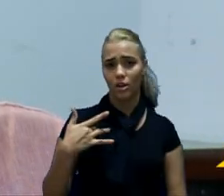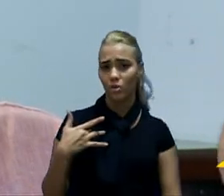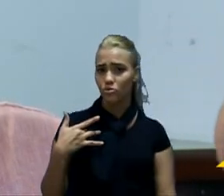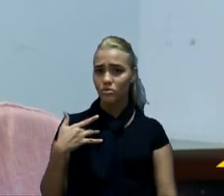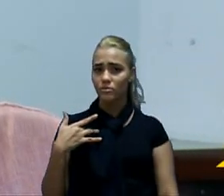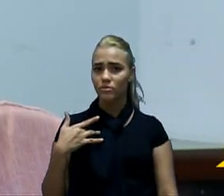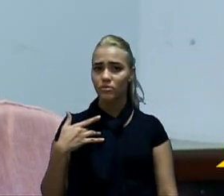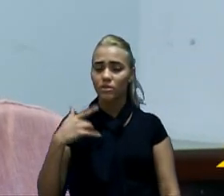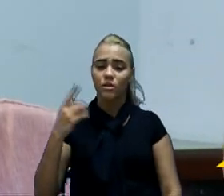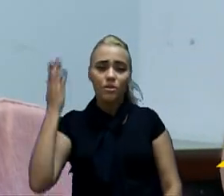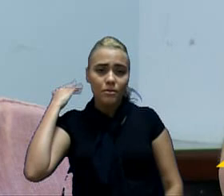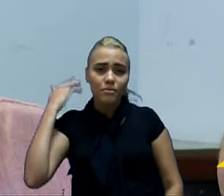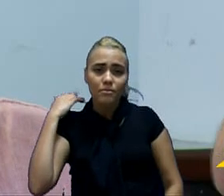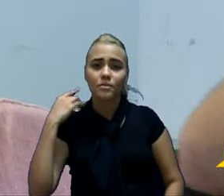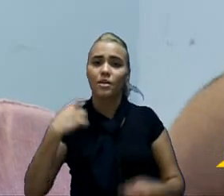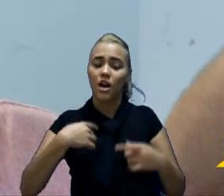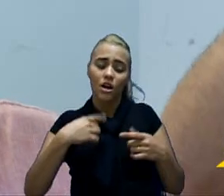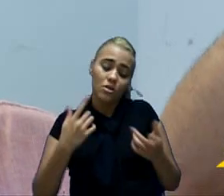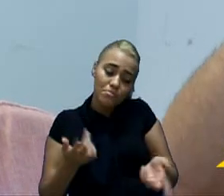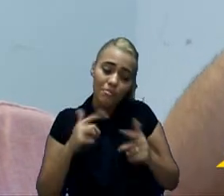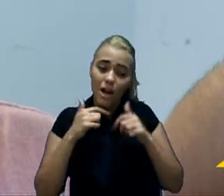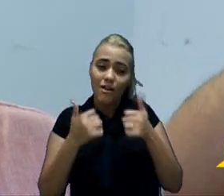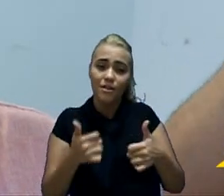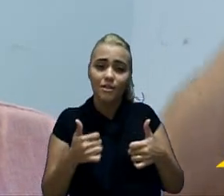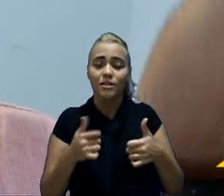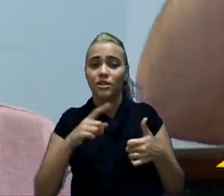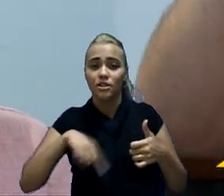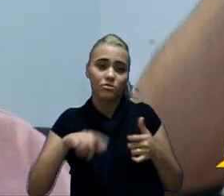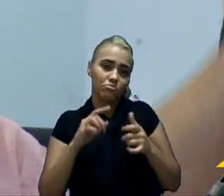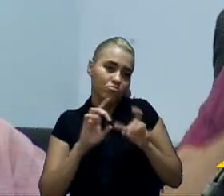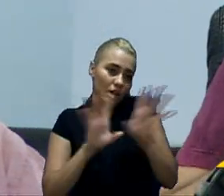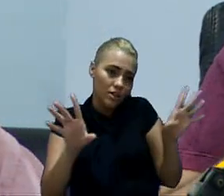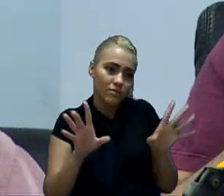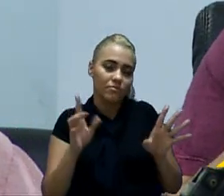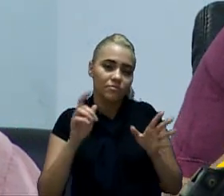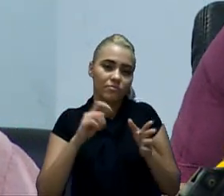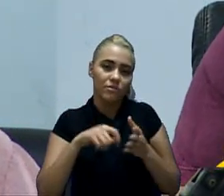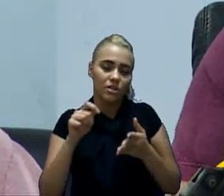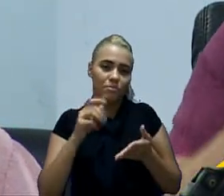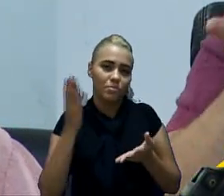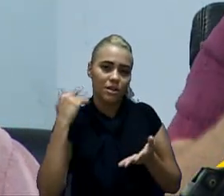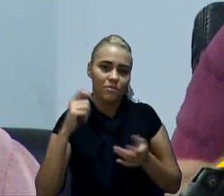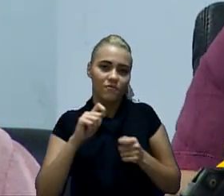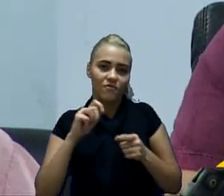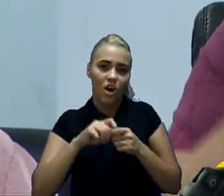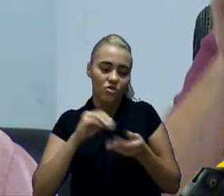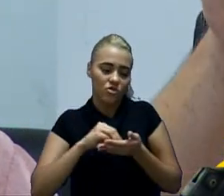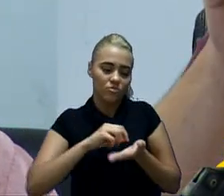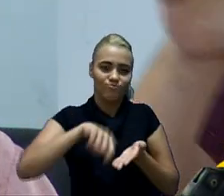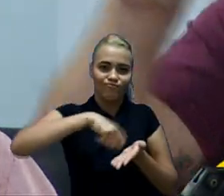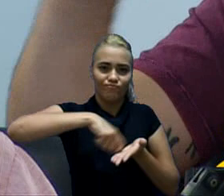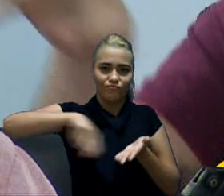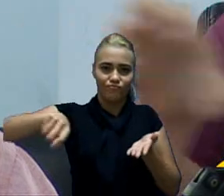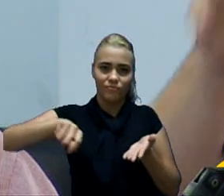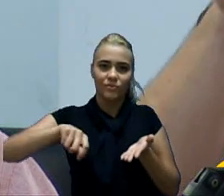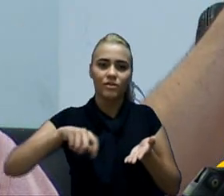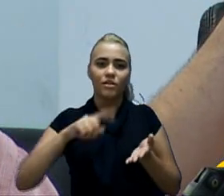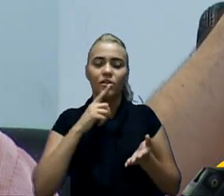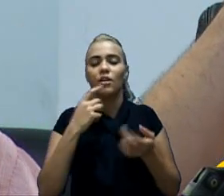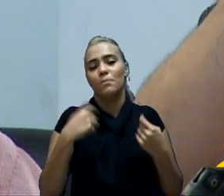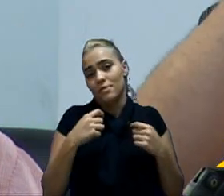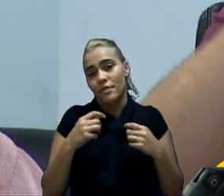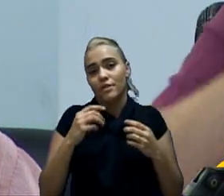época, achou por bem, autorizou, entre aspas, porque não tinha a rubrica lá pronta, autorizou que se